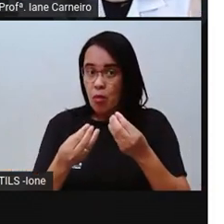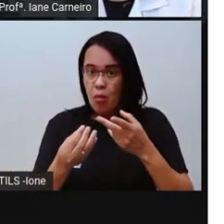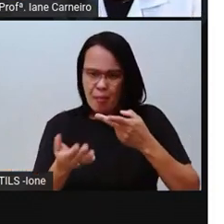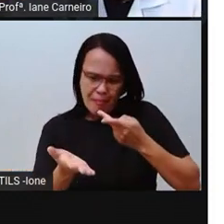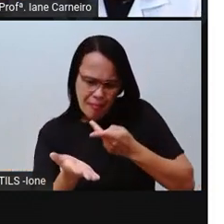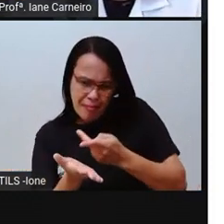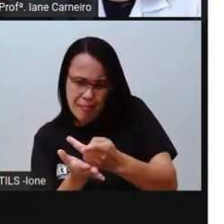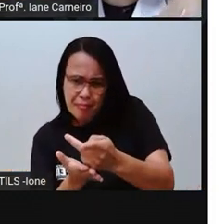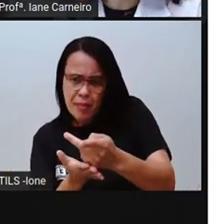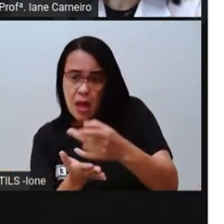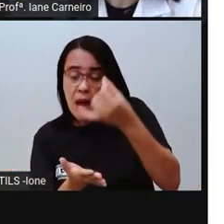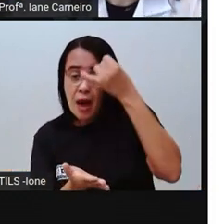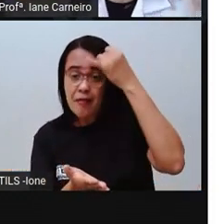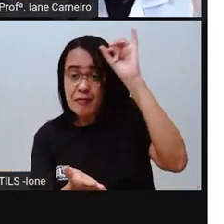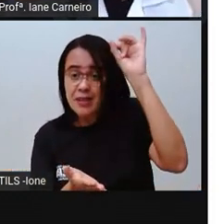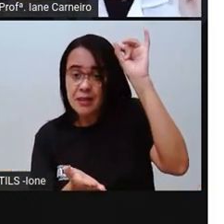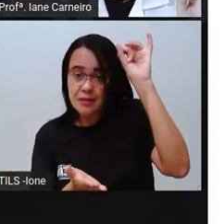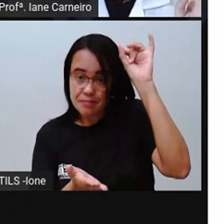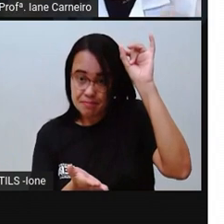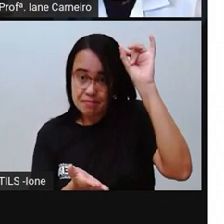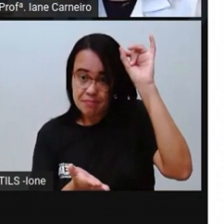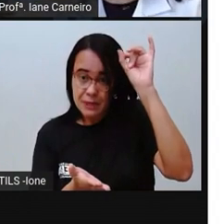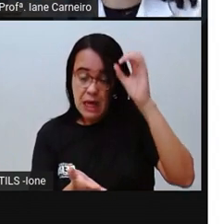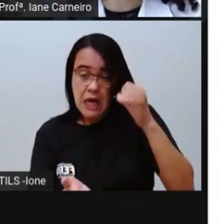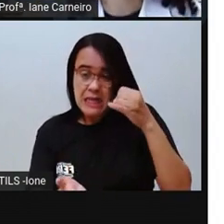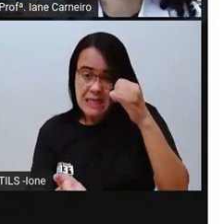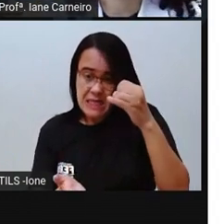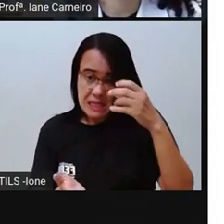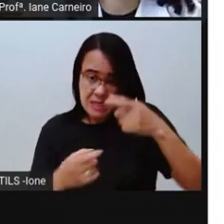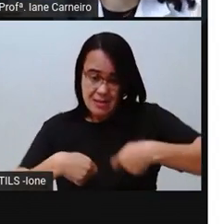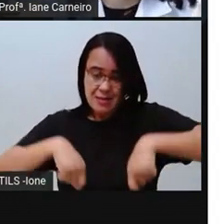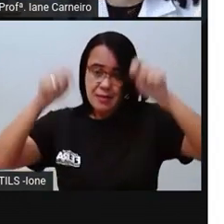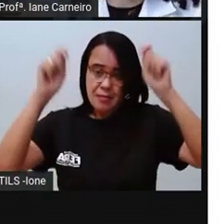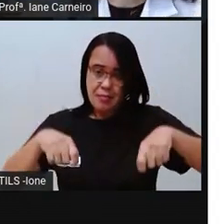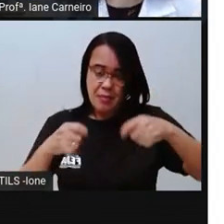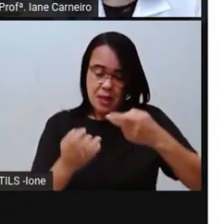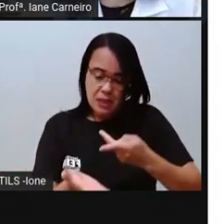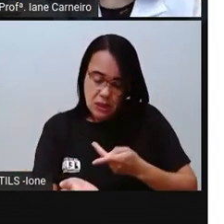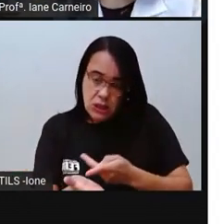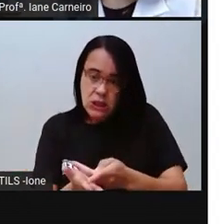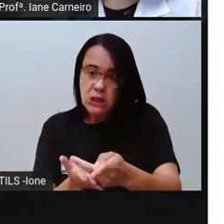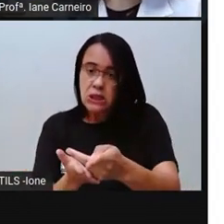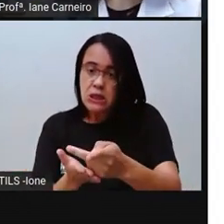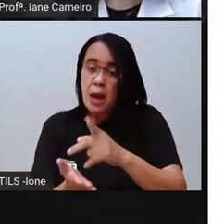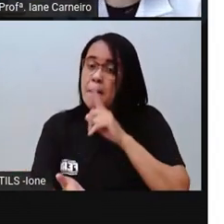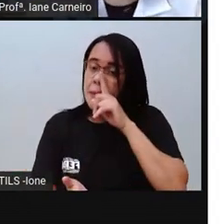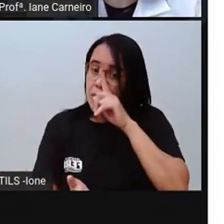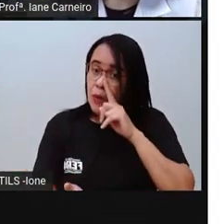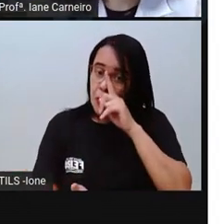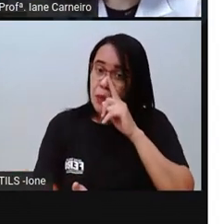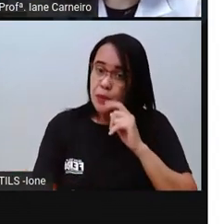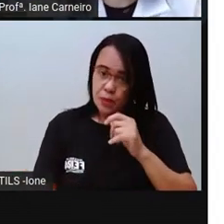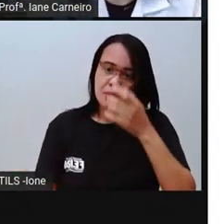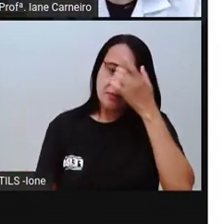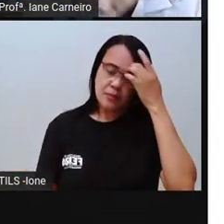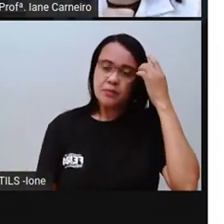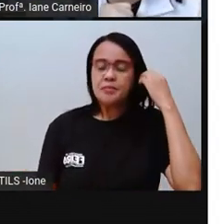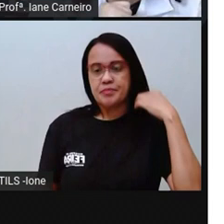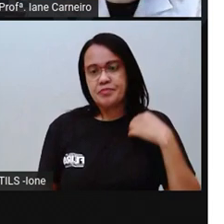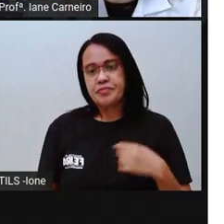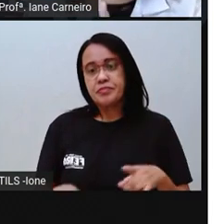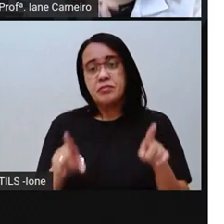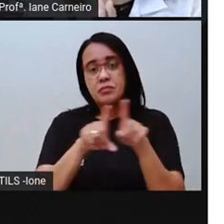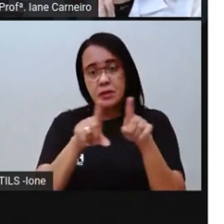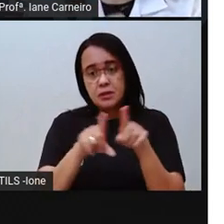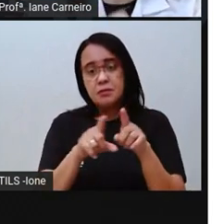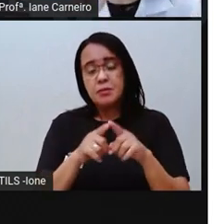né? Que não, você não vai derrapar, certo? E se você for tomar banho, uma dica que a Pró daí, que a Pró também